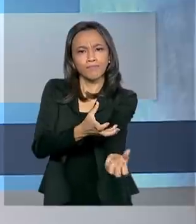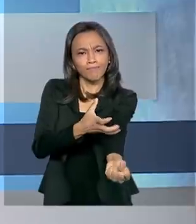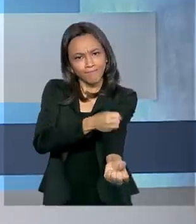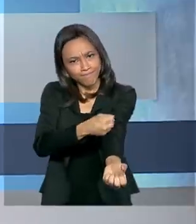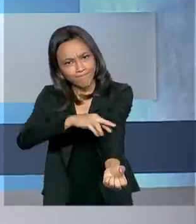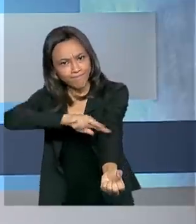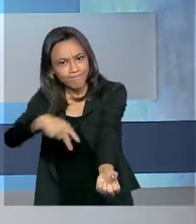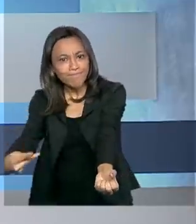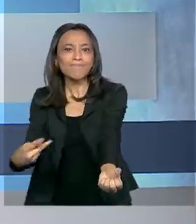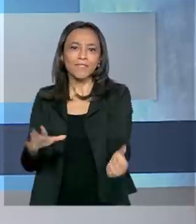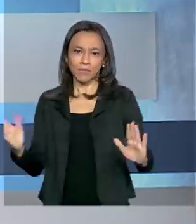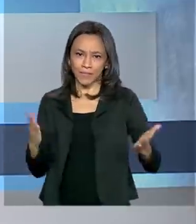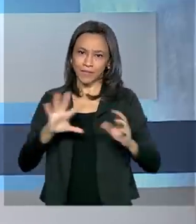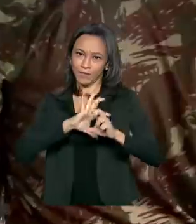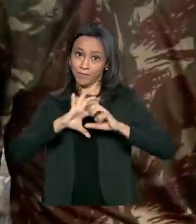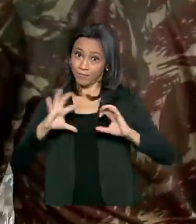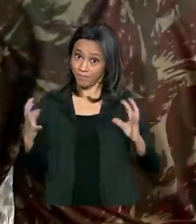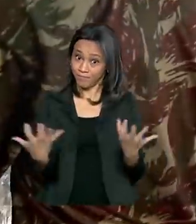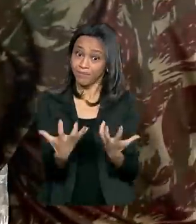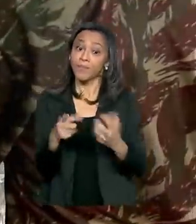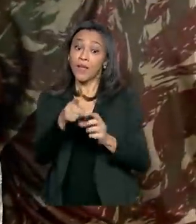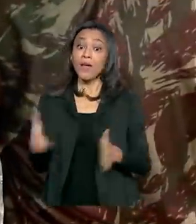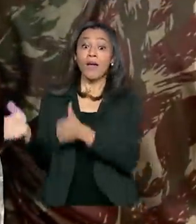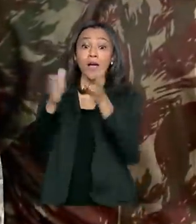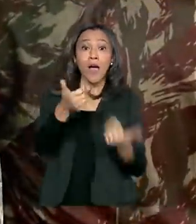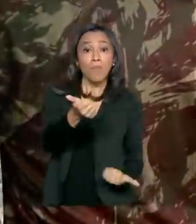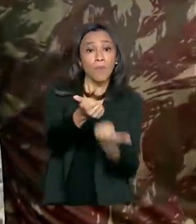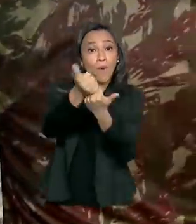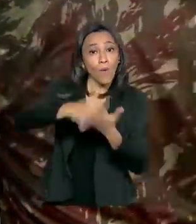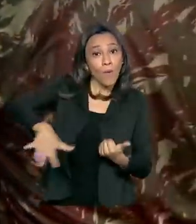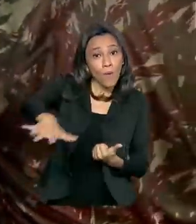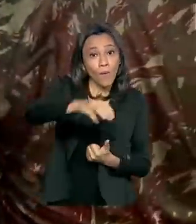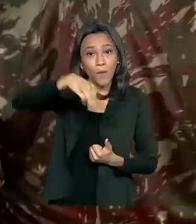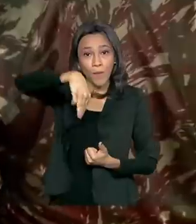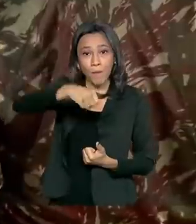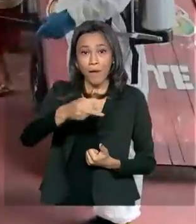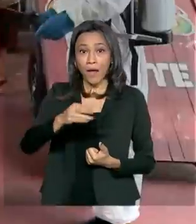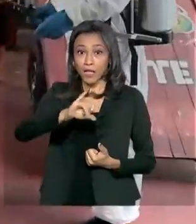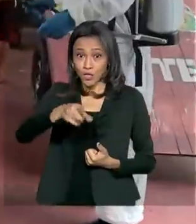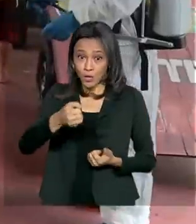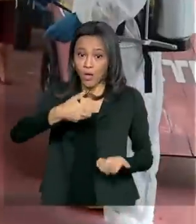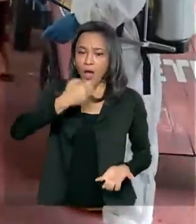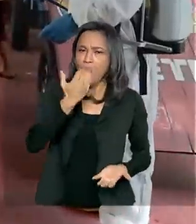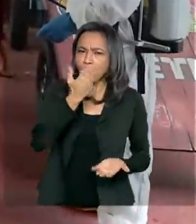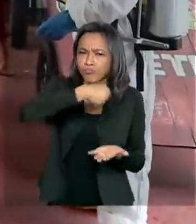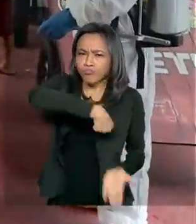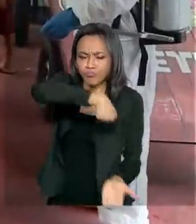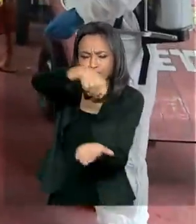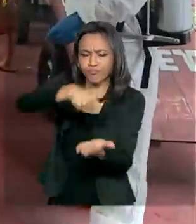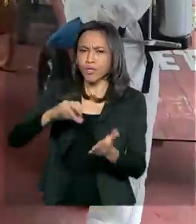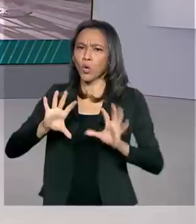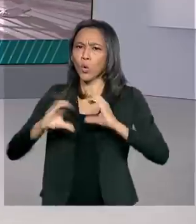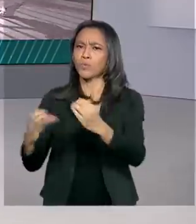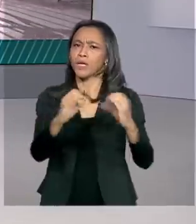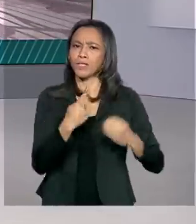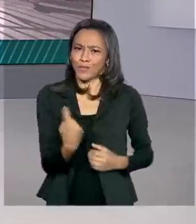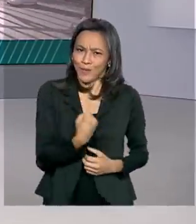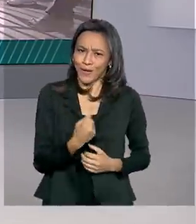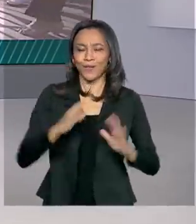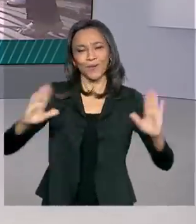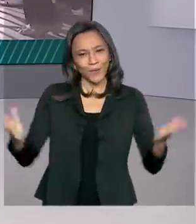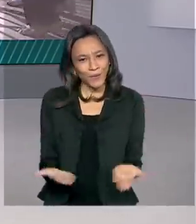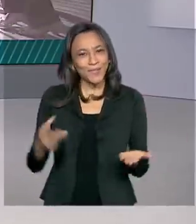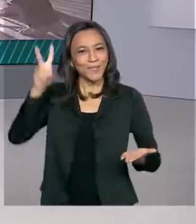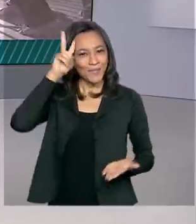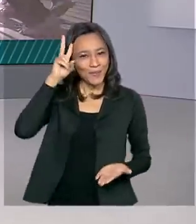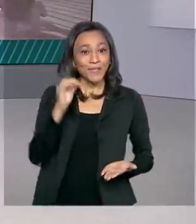E veja também, projeto Abrácio Marajó leva cestas básicas a comunidades isoladas no Pará. Hoje é